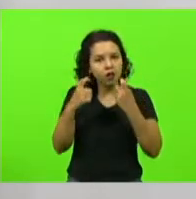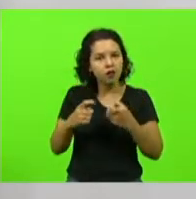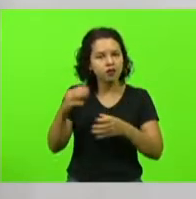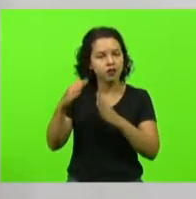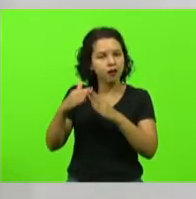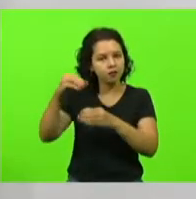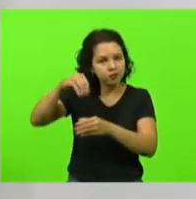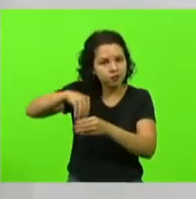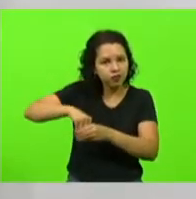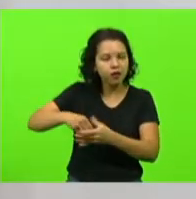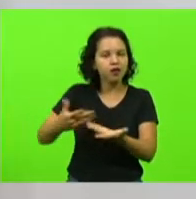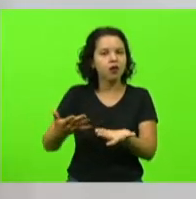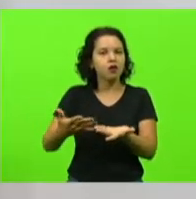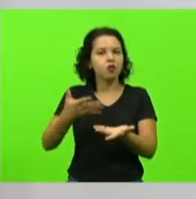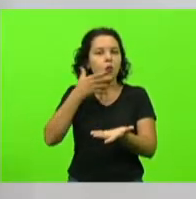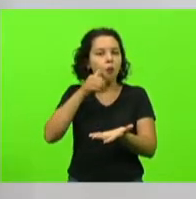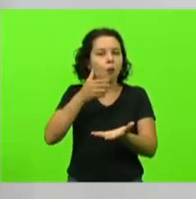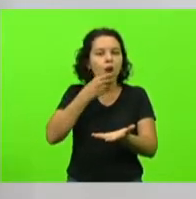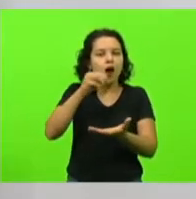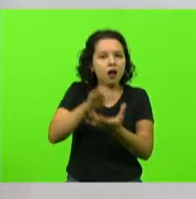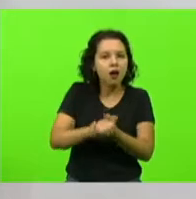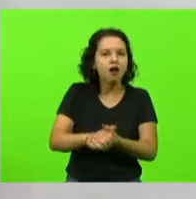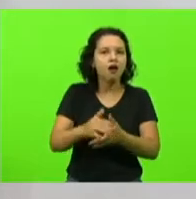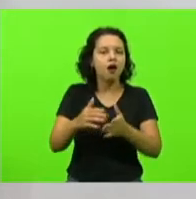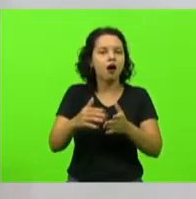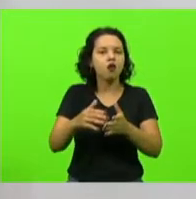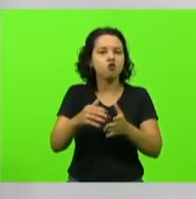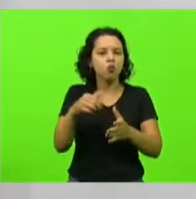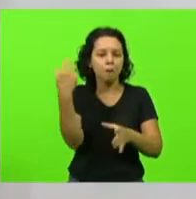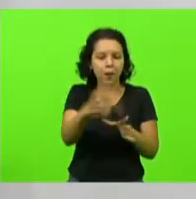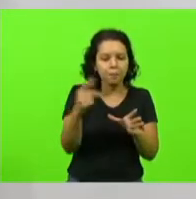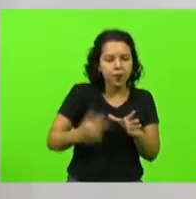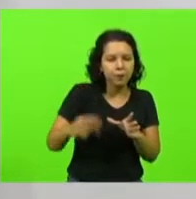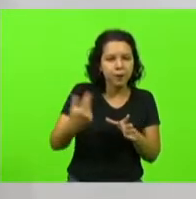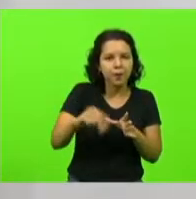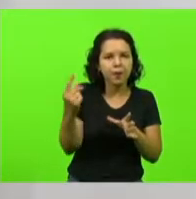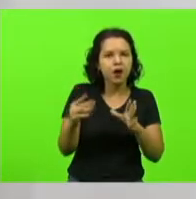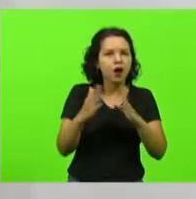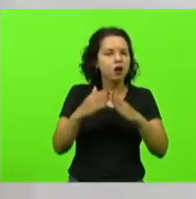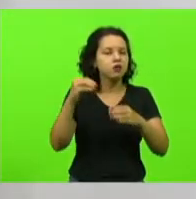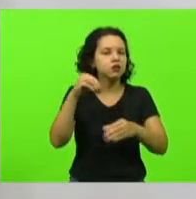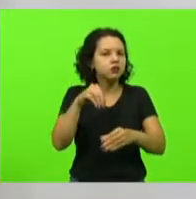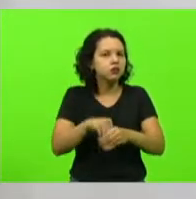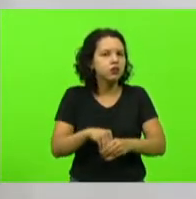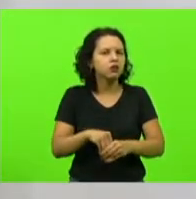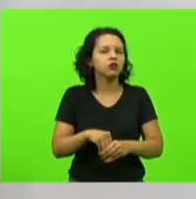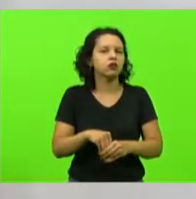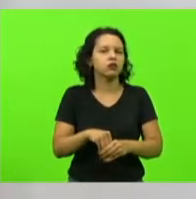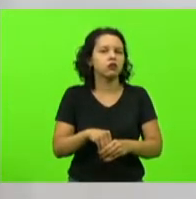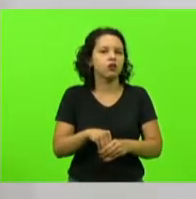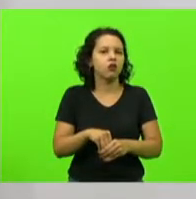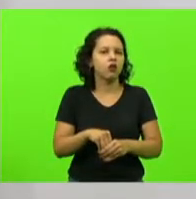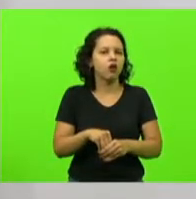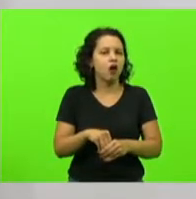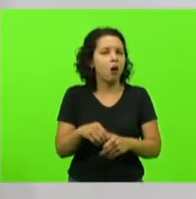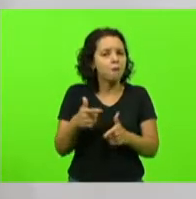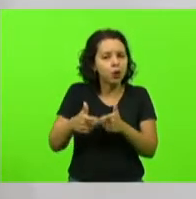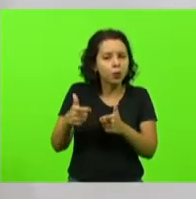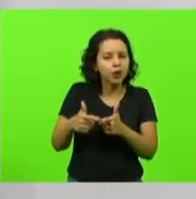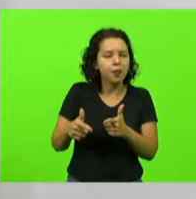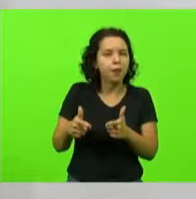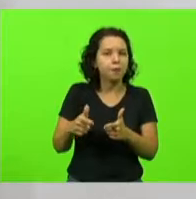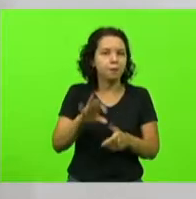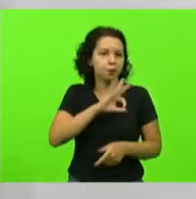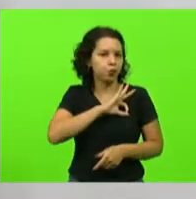que acaba agredindo a mulher dentro da sua própria casa, e quando ele sempre, isso não é problema da polícia, eu estou falando